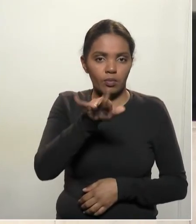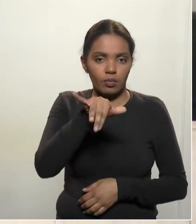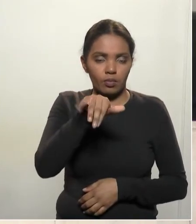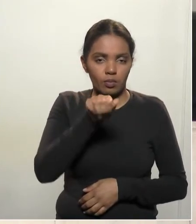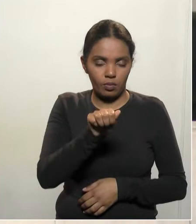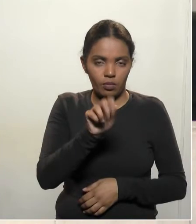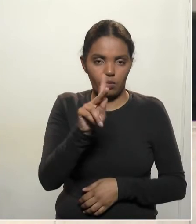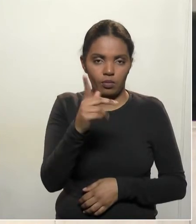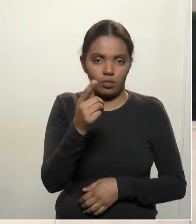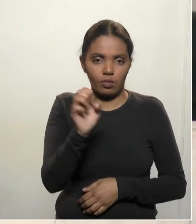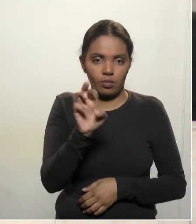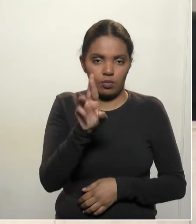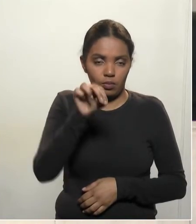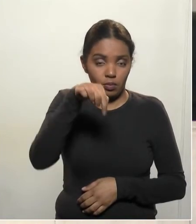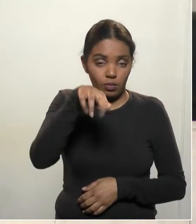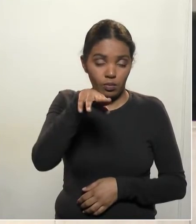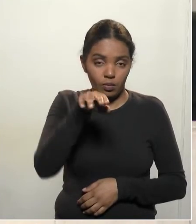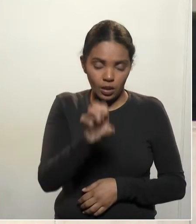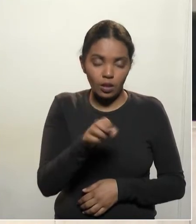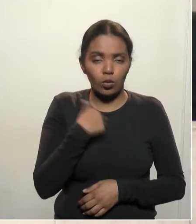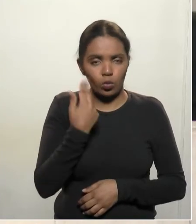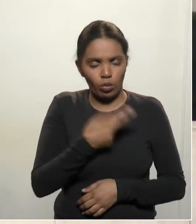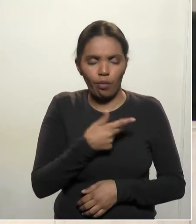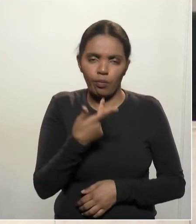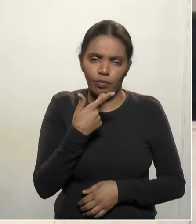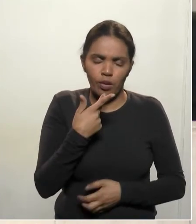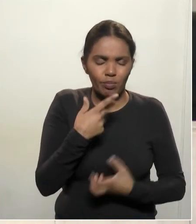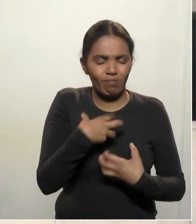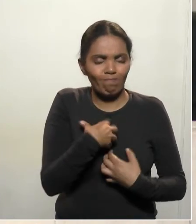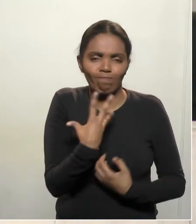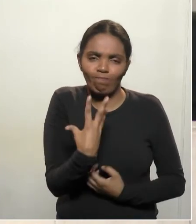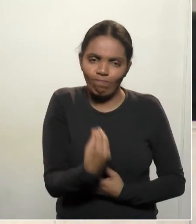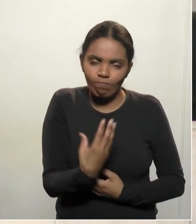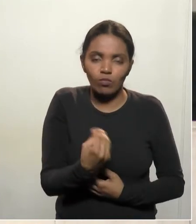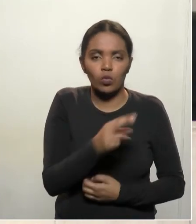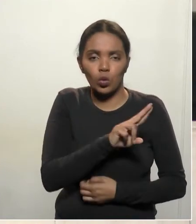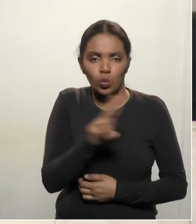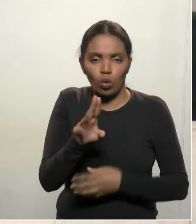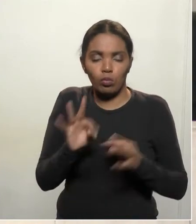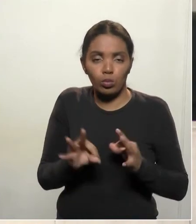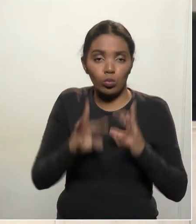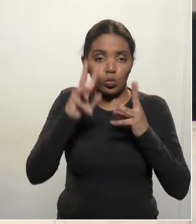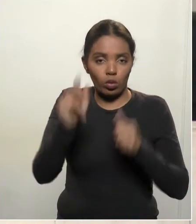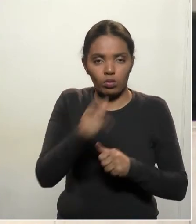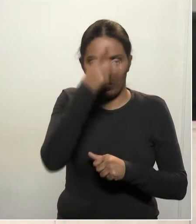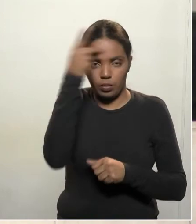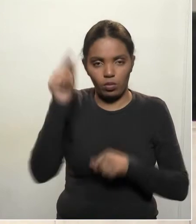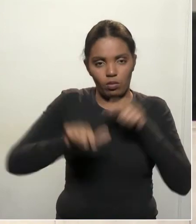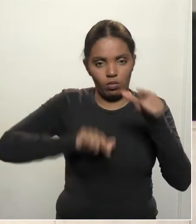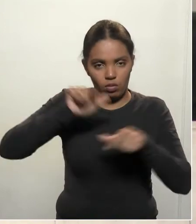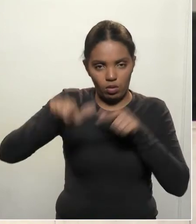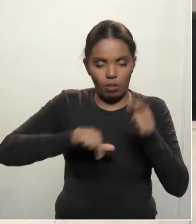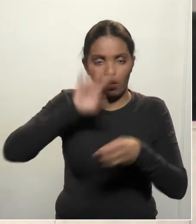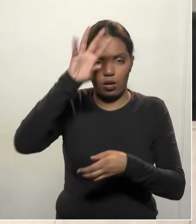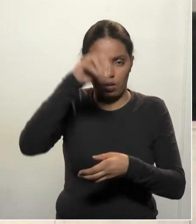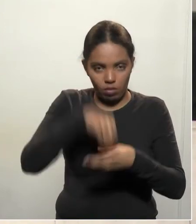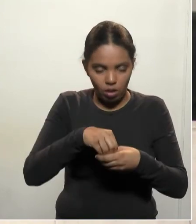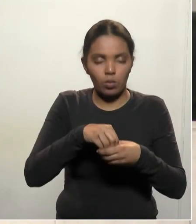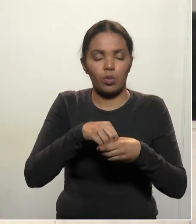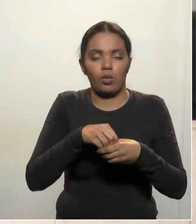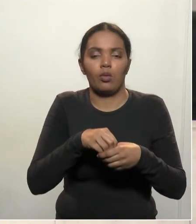para quem enviamos os nossos votos de profundo pesar em nome de todos os servidores da mesa